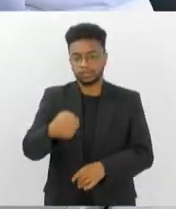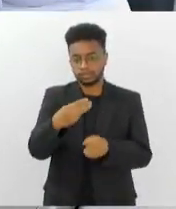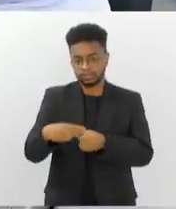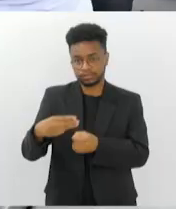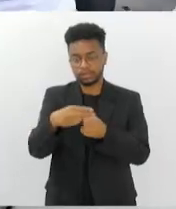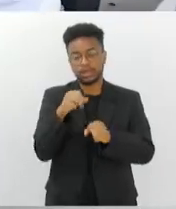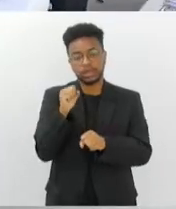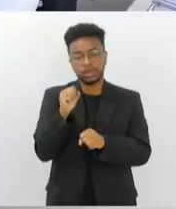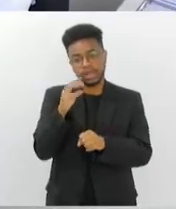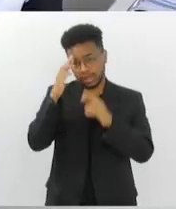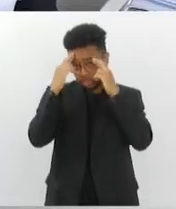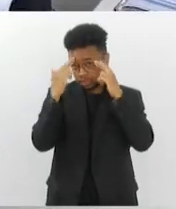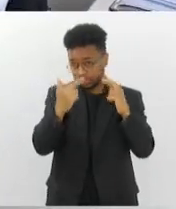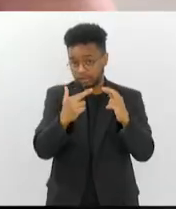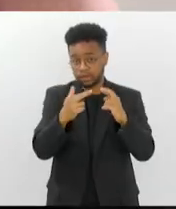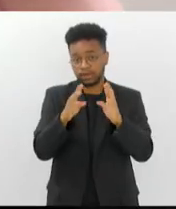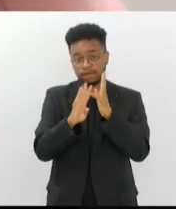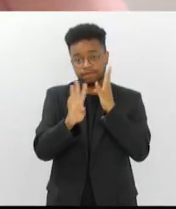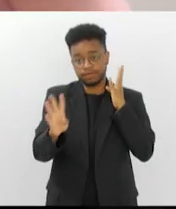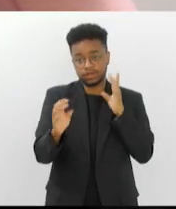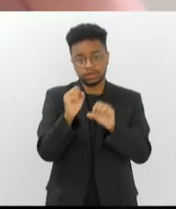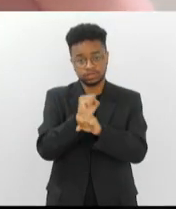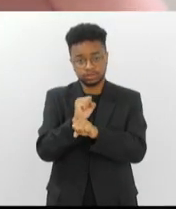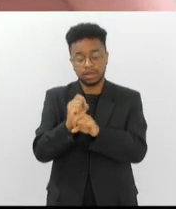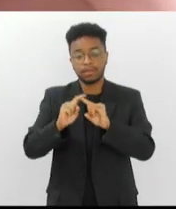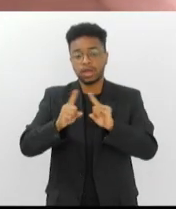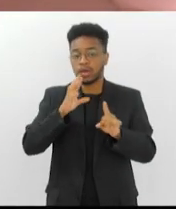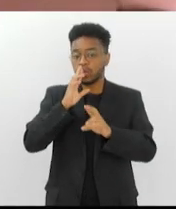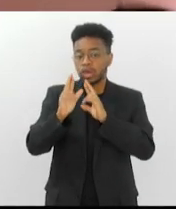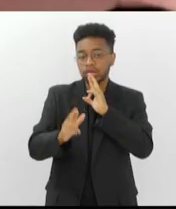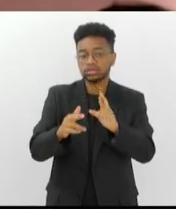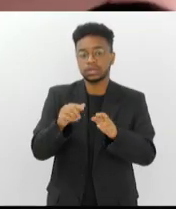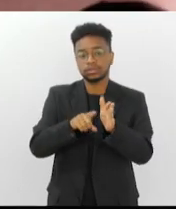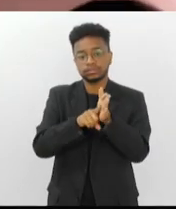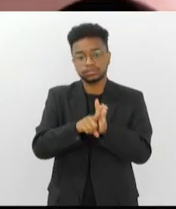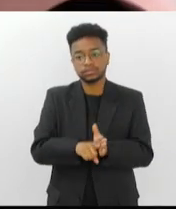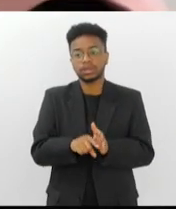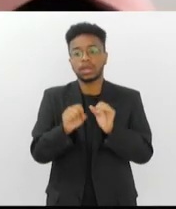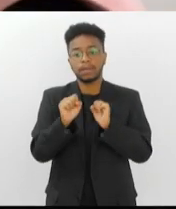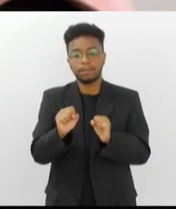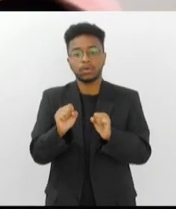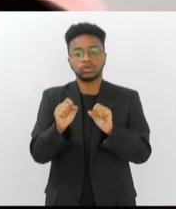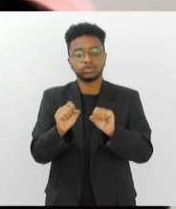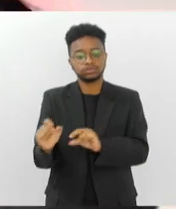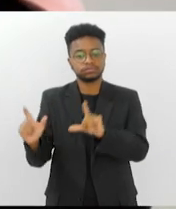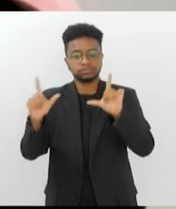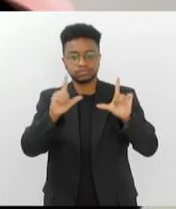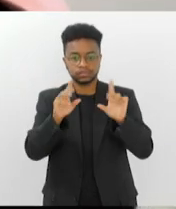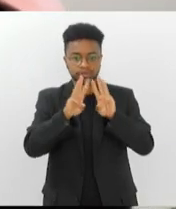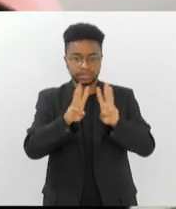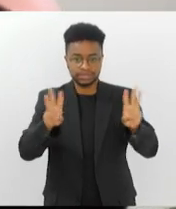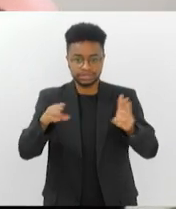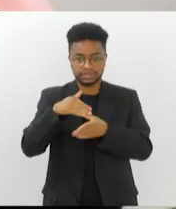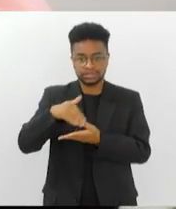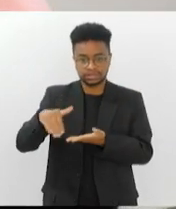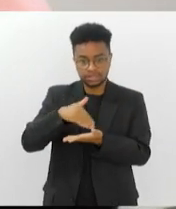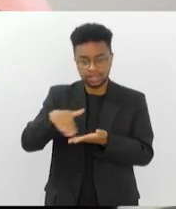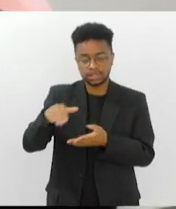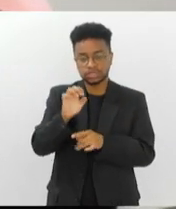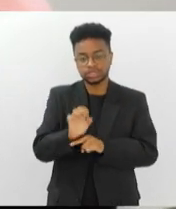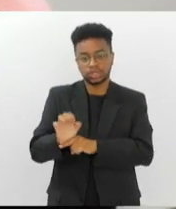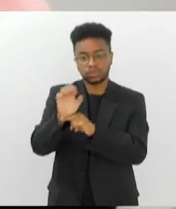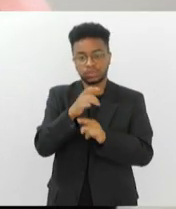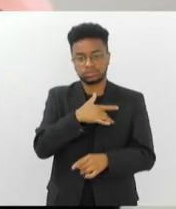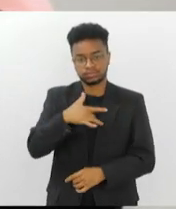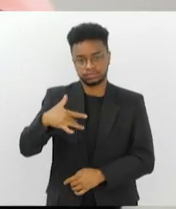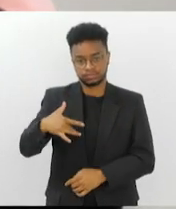fila de espera. Já os resultados dos exames realizados podem ser acessados através do site da Secretaria Estadual de